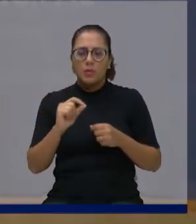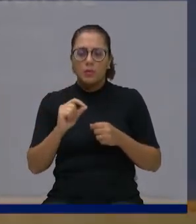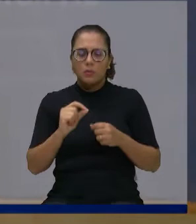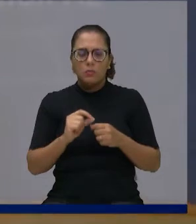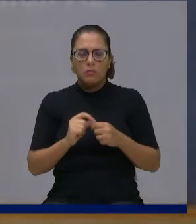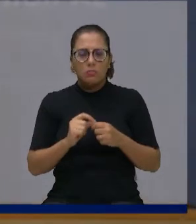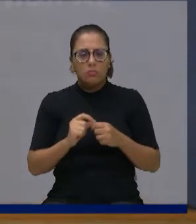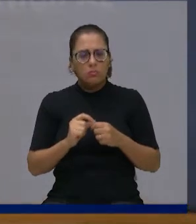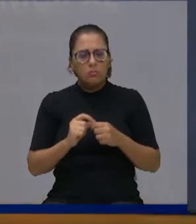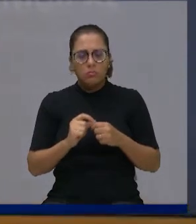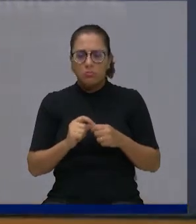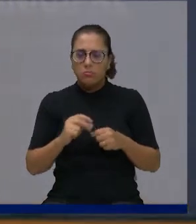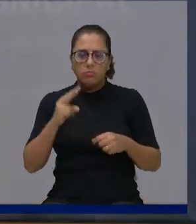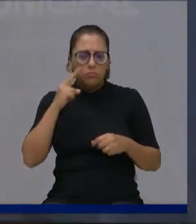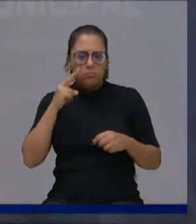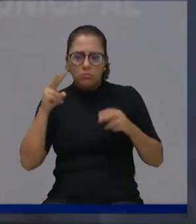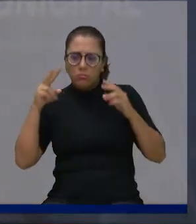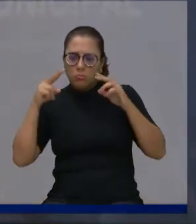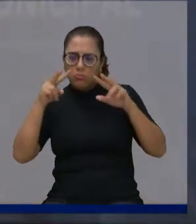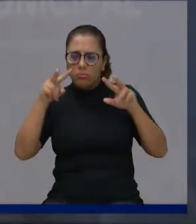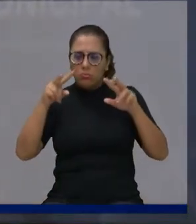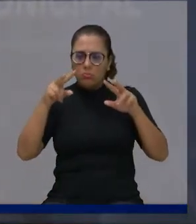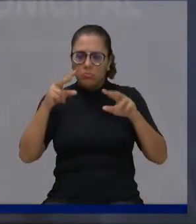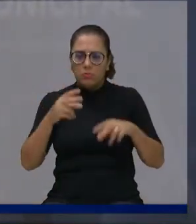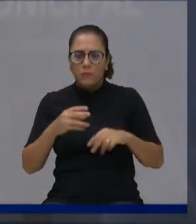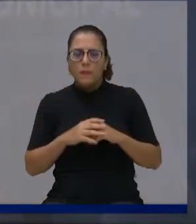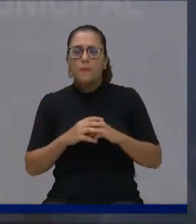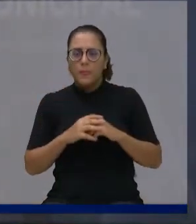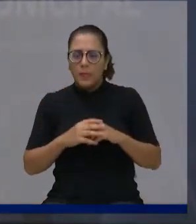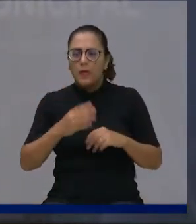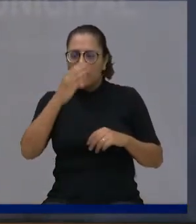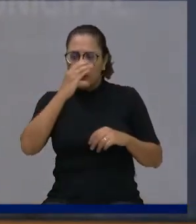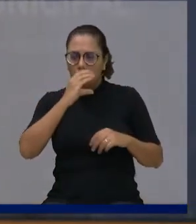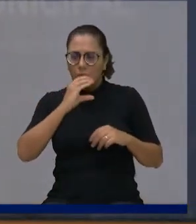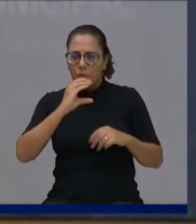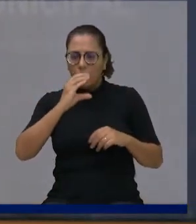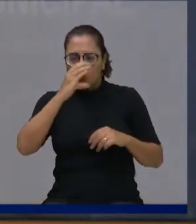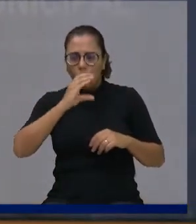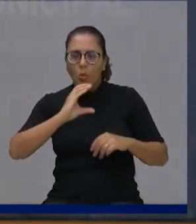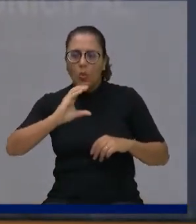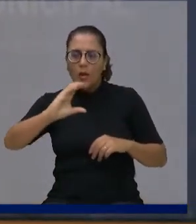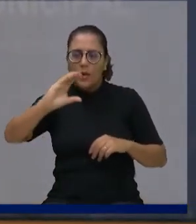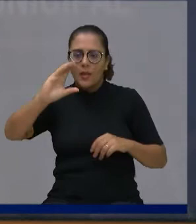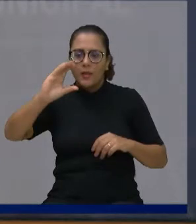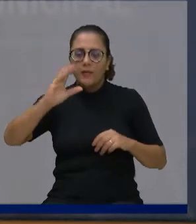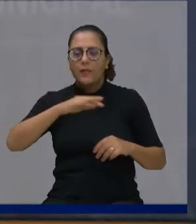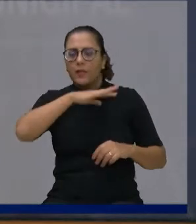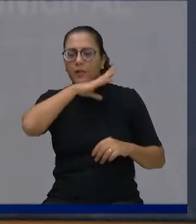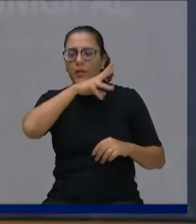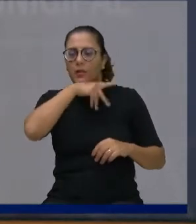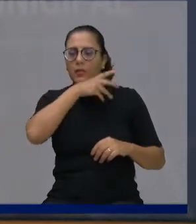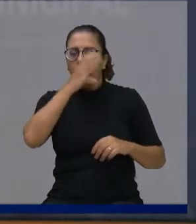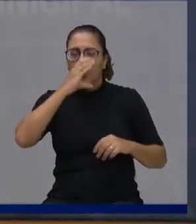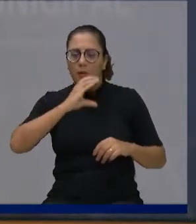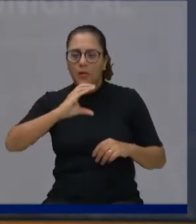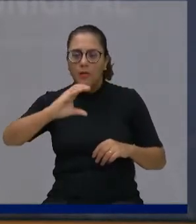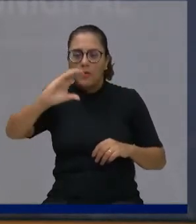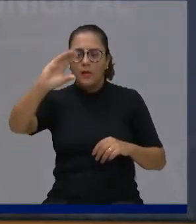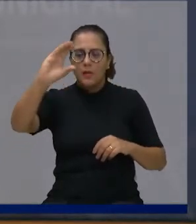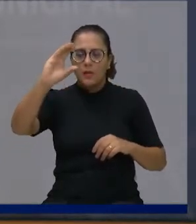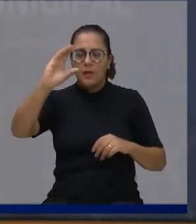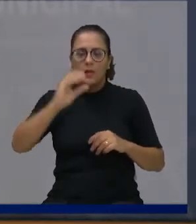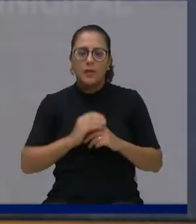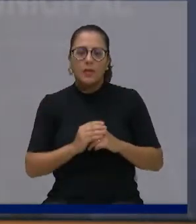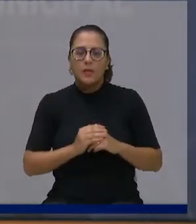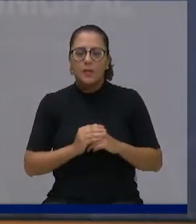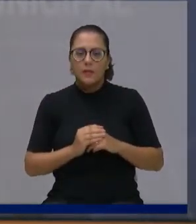Espero que as pessoas possam ver, através da transmissão, do que se trata. Quero tranquilizar os vereadores